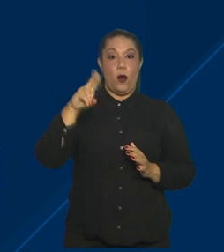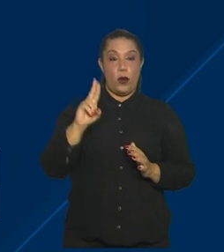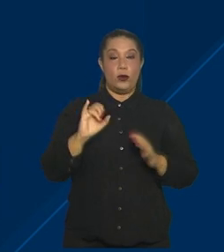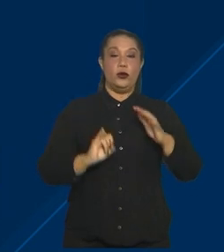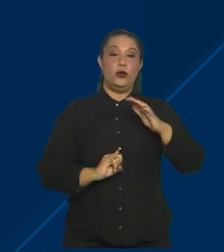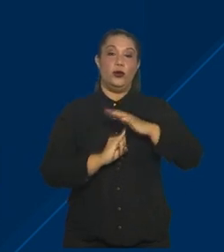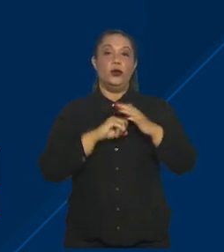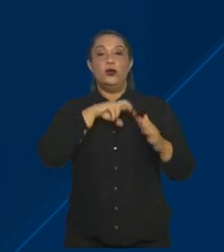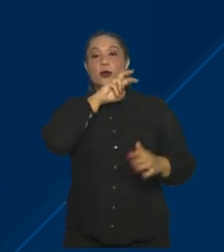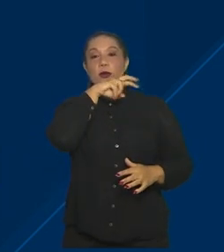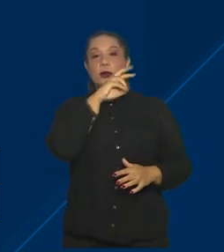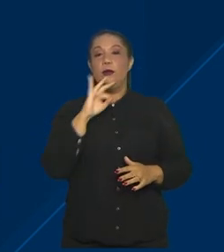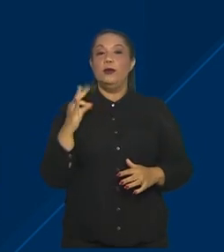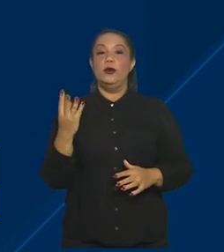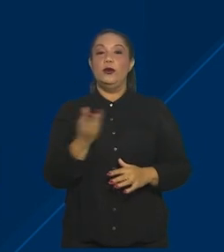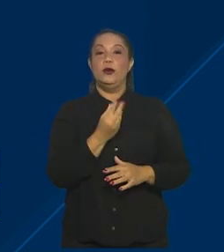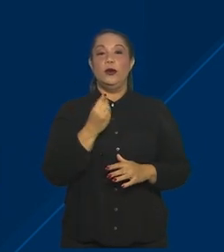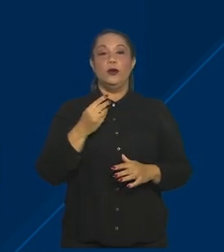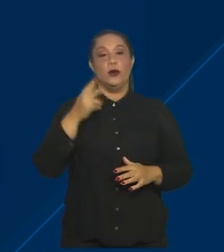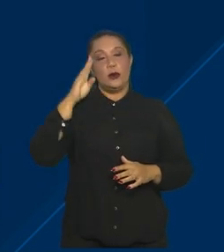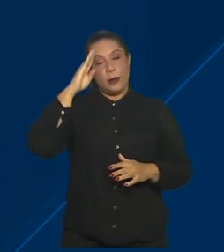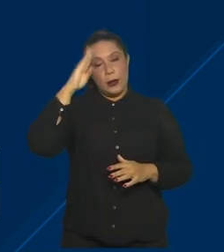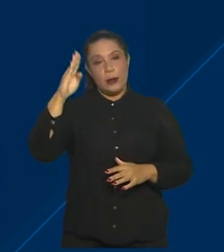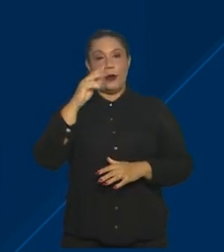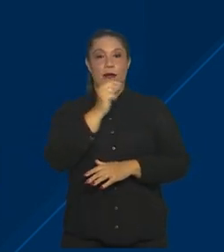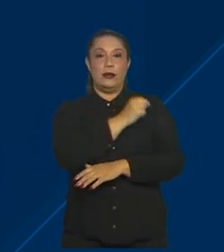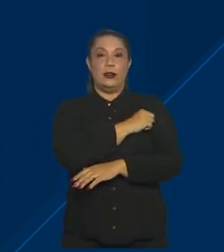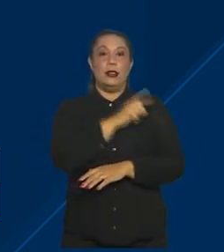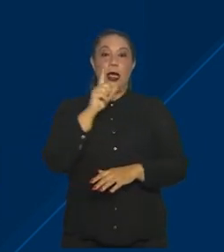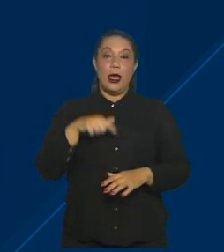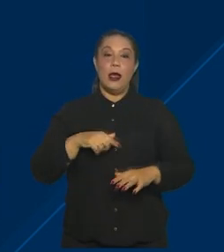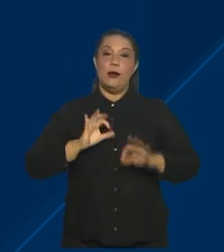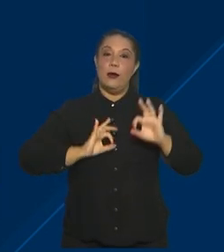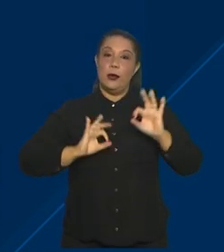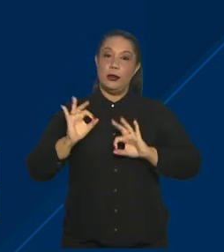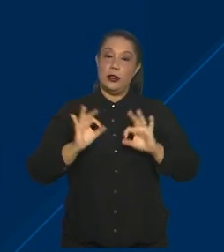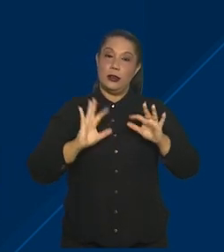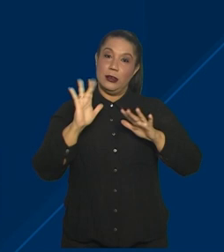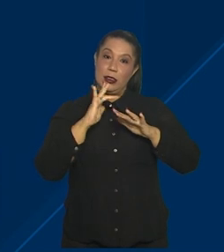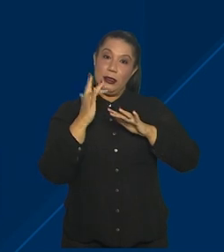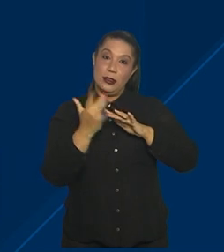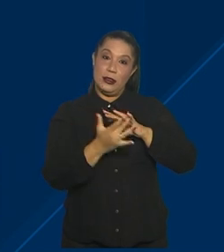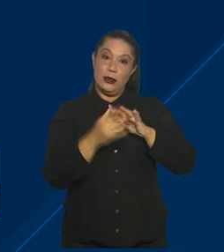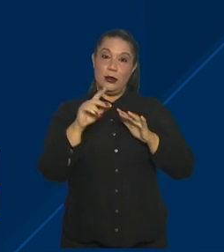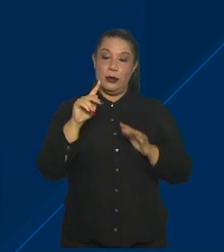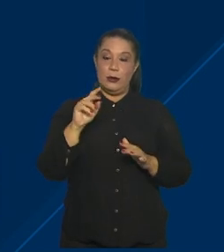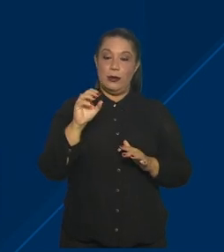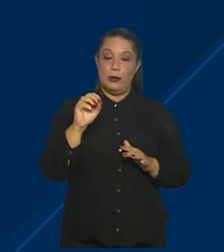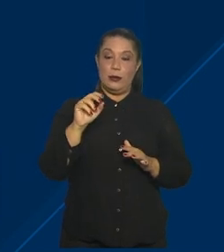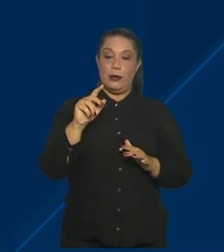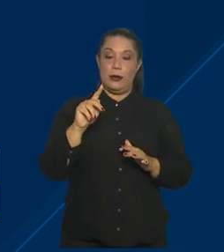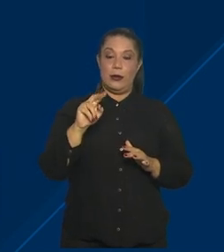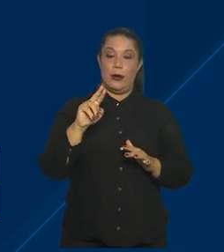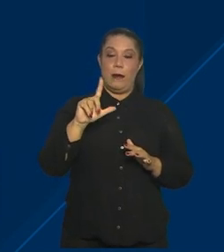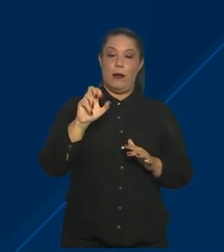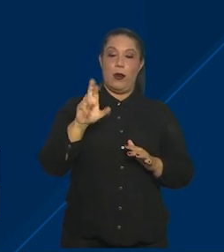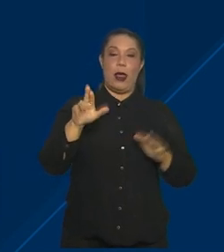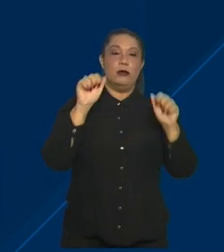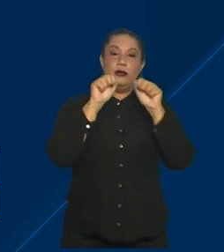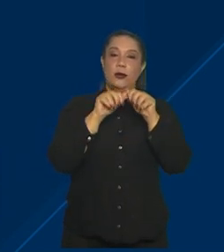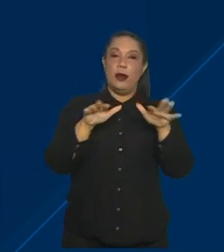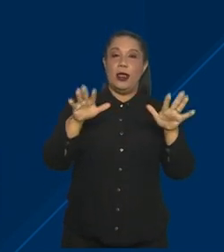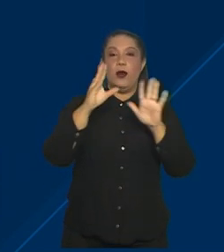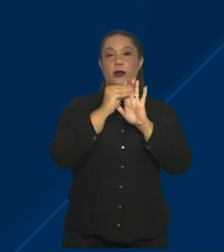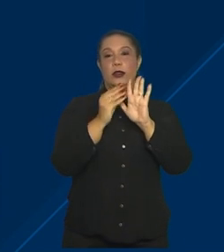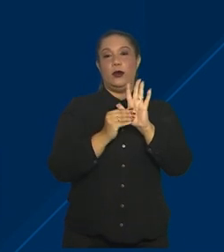Butantan e Todos pelas Vacinas. É mais uma iniciativa numa rede social popular para espalhar conteúdo de qualidade